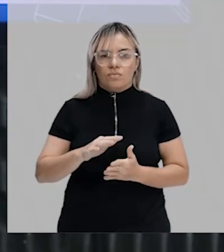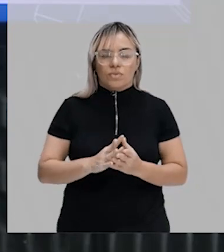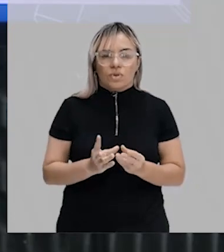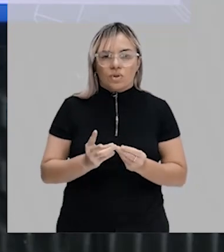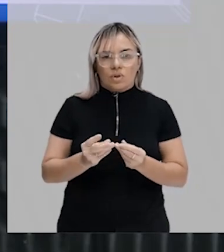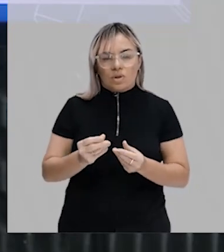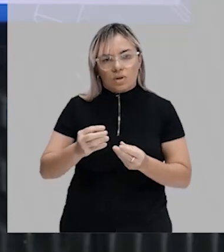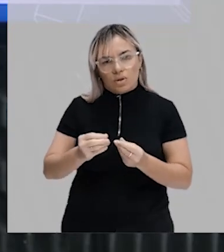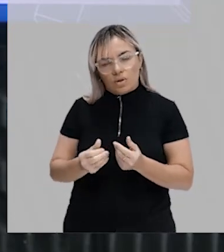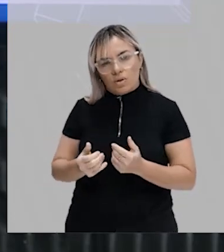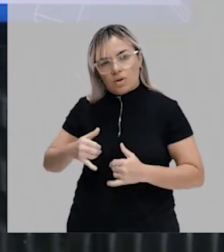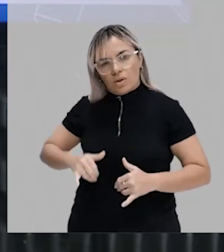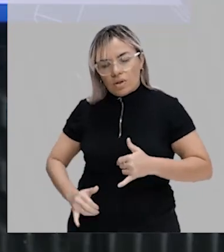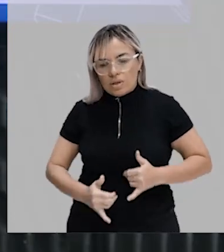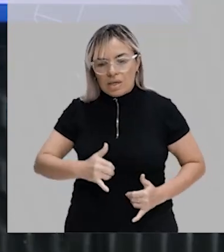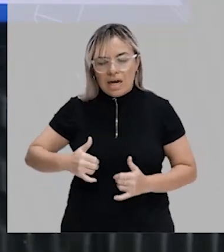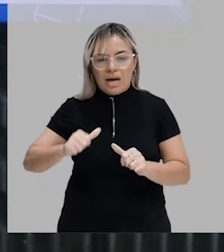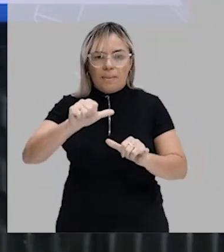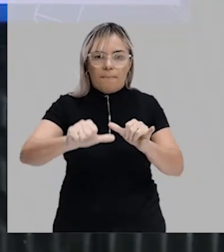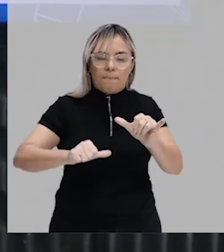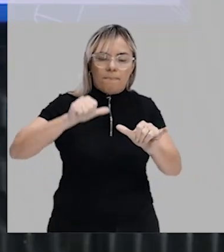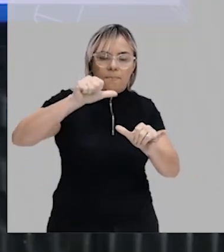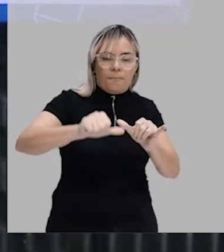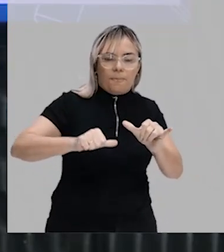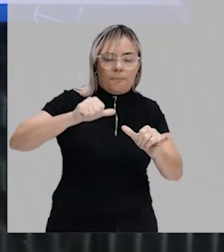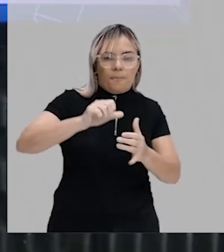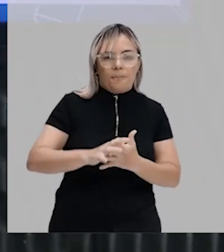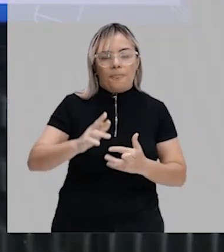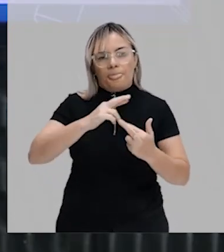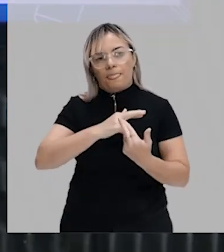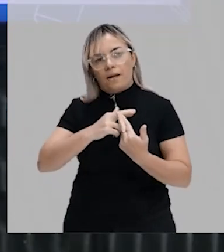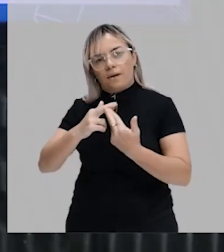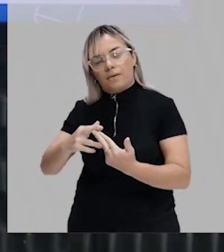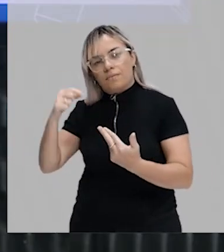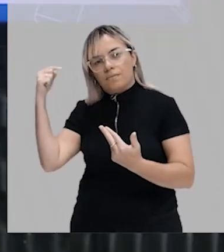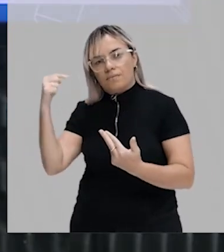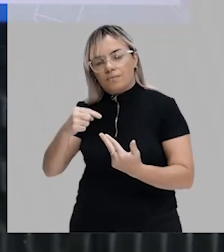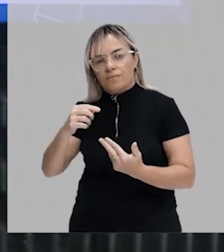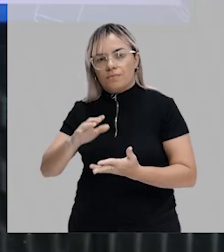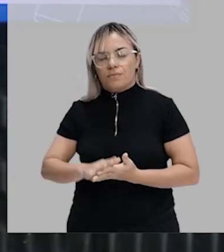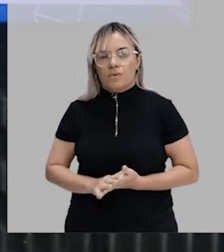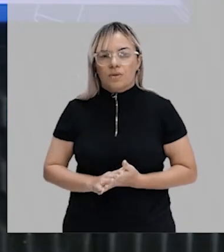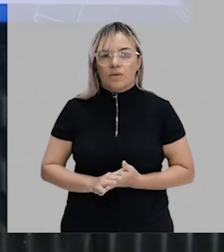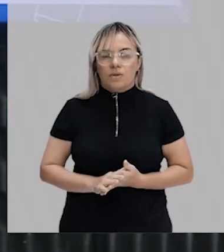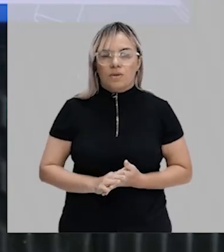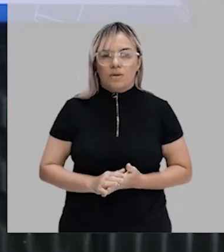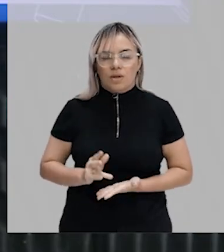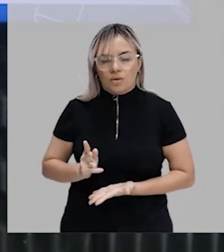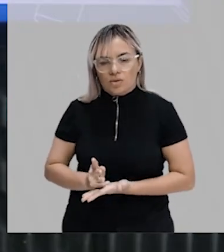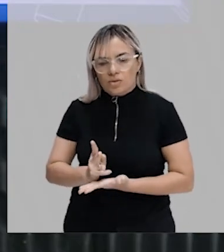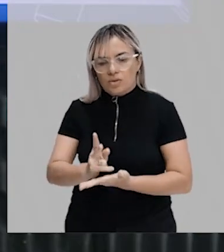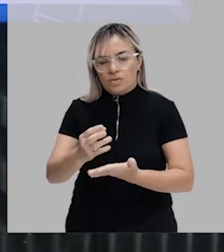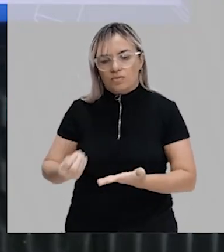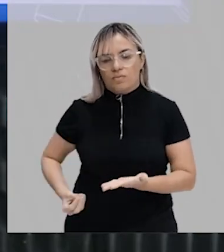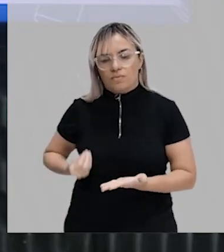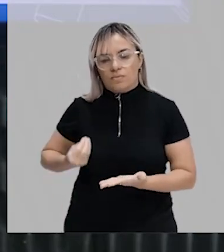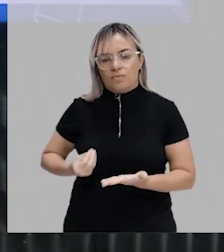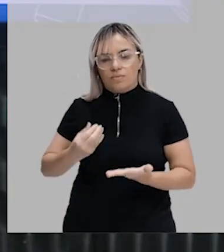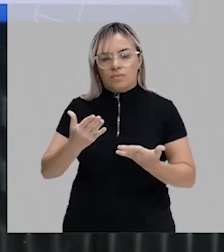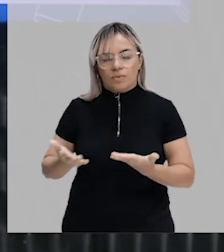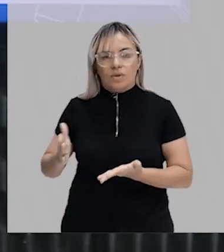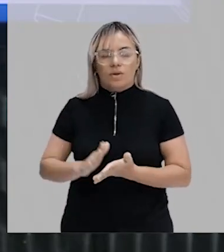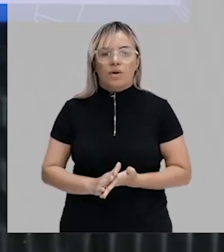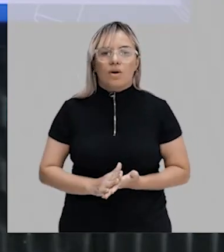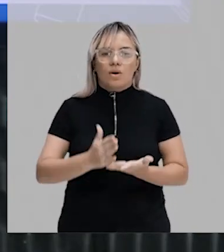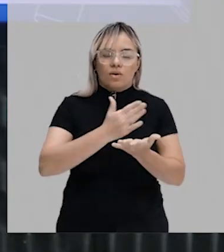metabólicos, que são as reações químicas que são responsáveis pela manutenção da vida. Então, assim, a gente